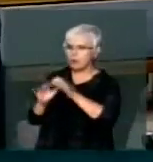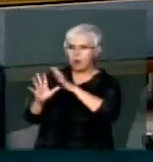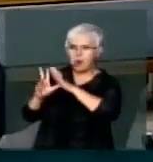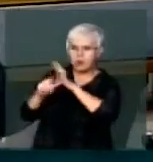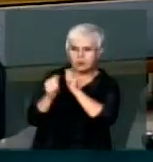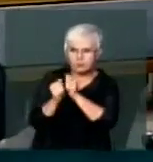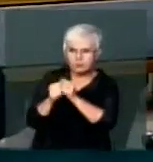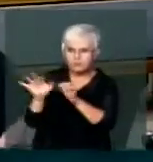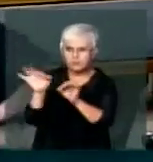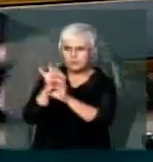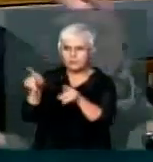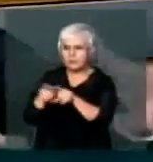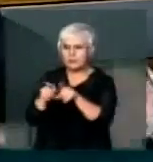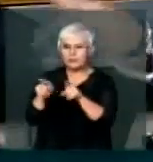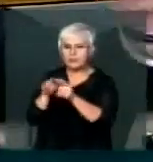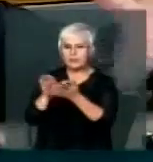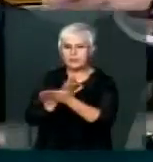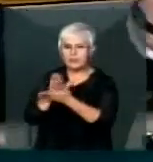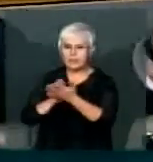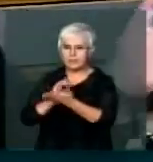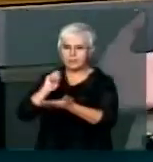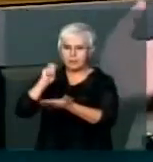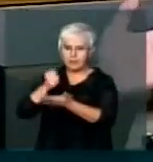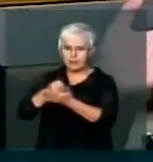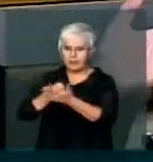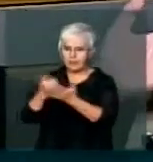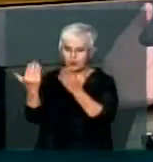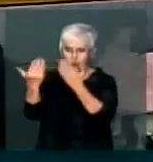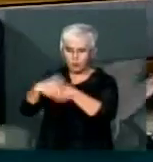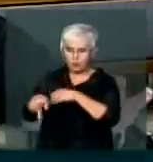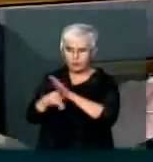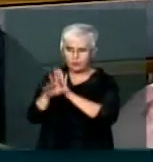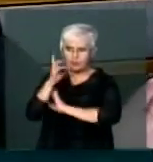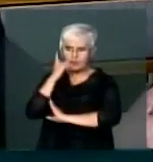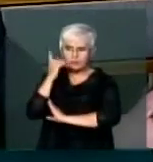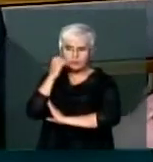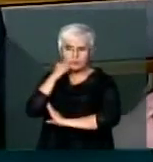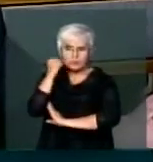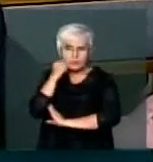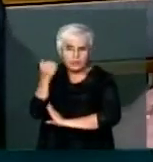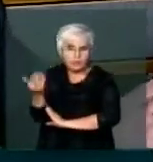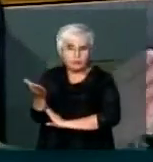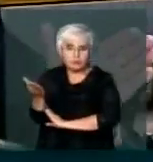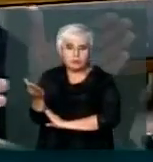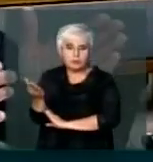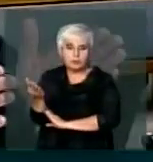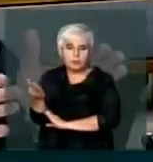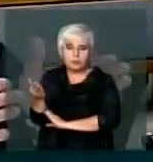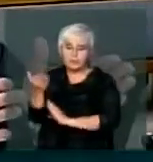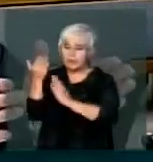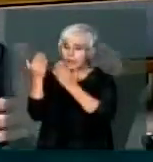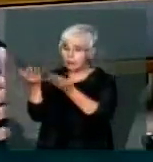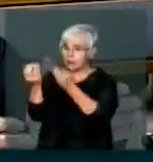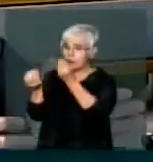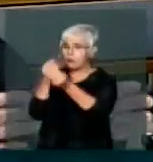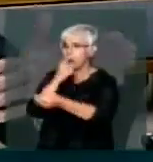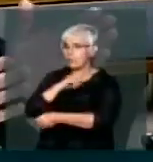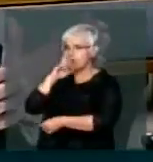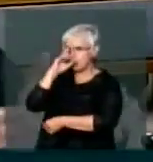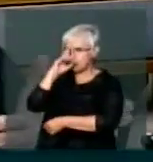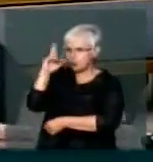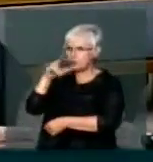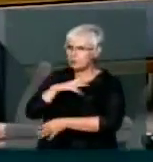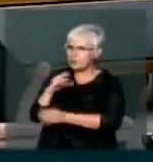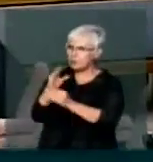corrupção E nem com o eventual pagamento A ser comprovado a deputados e senadores O caso de vossa excelência De vossa